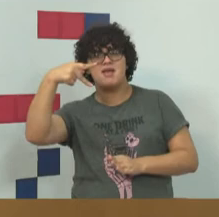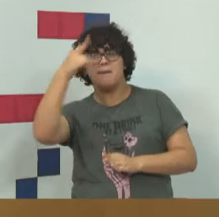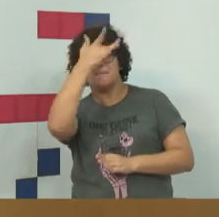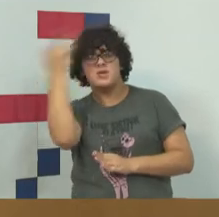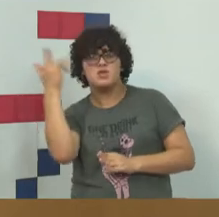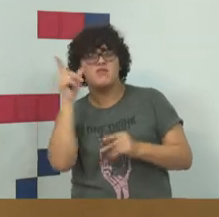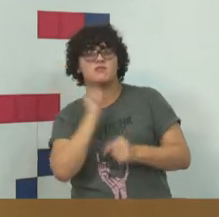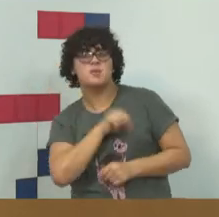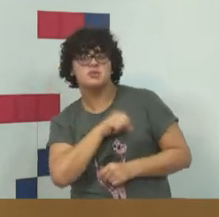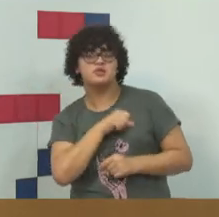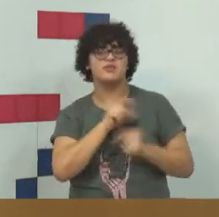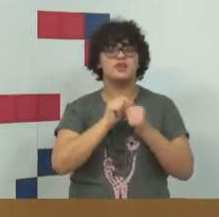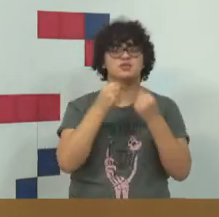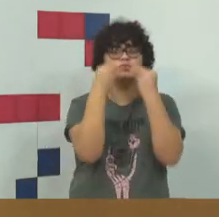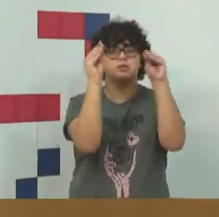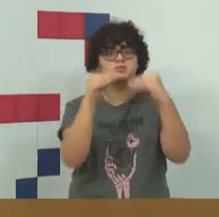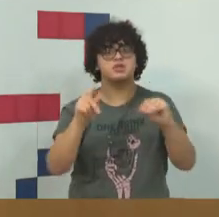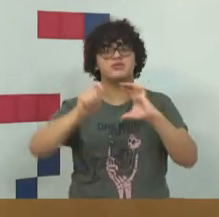criminosos.